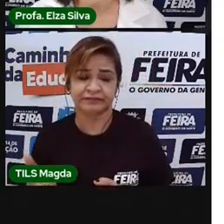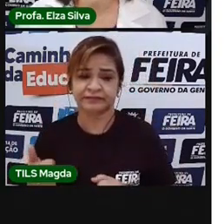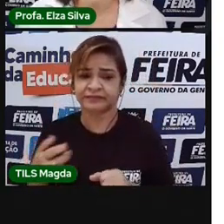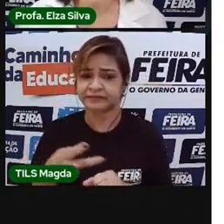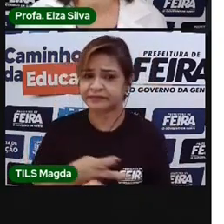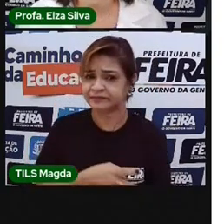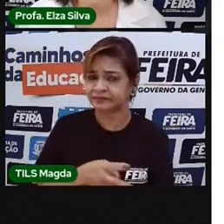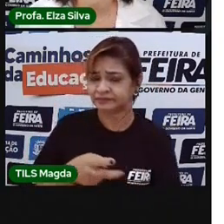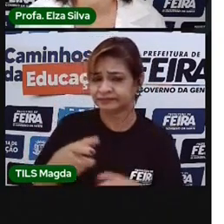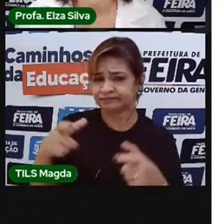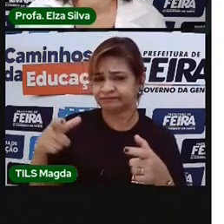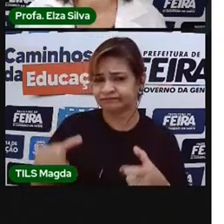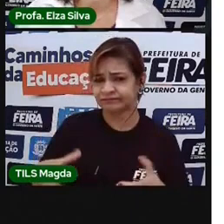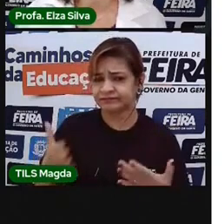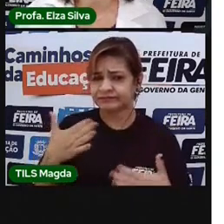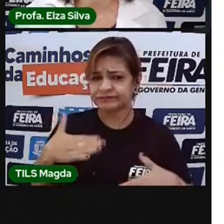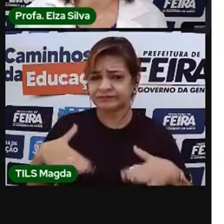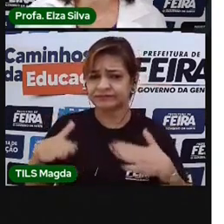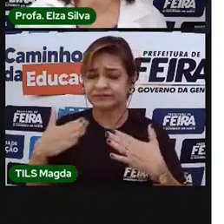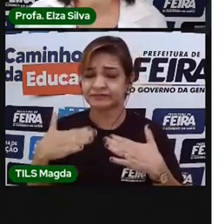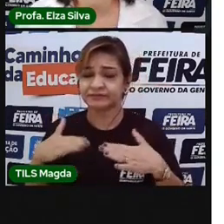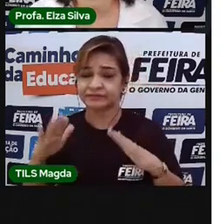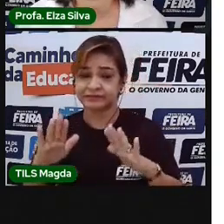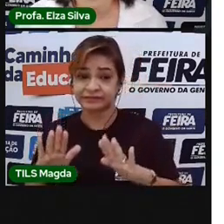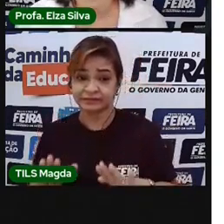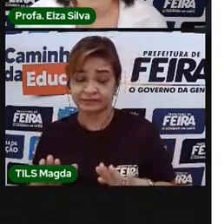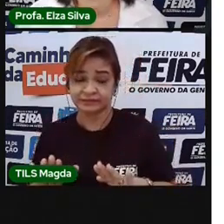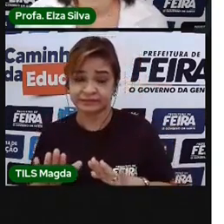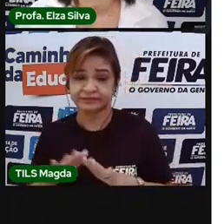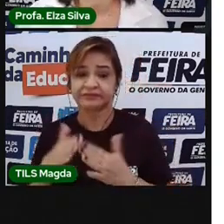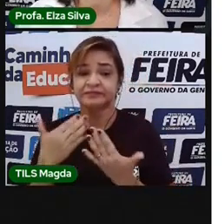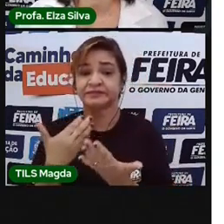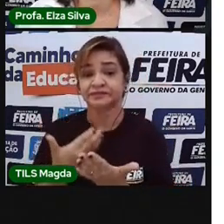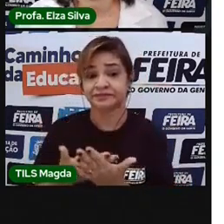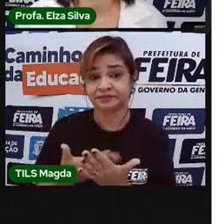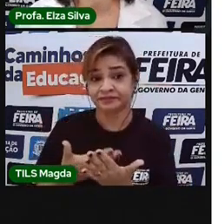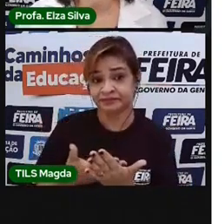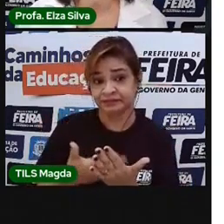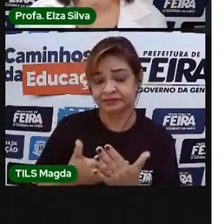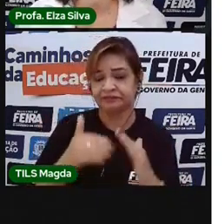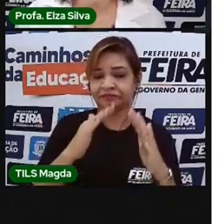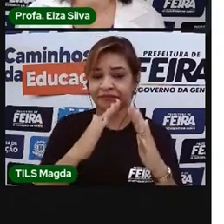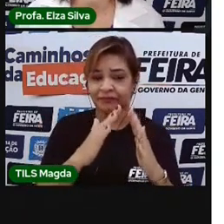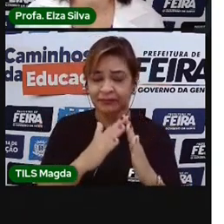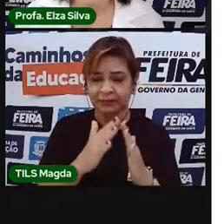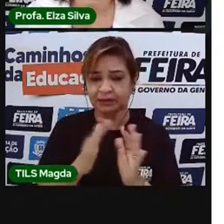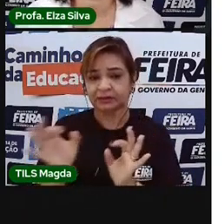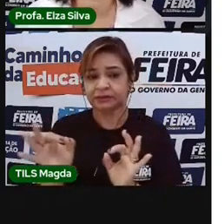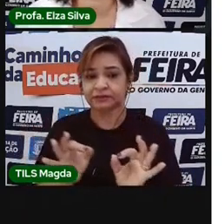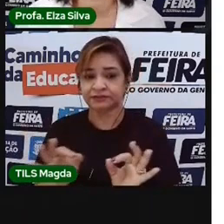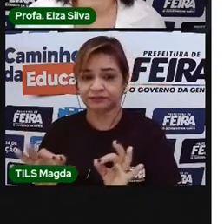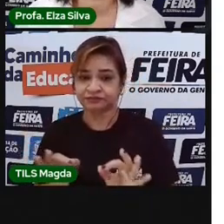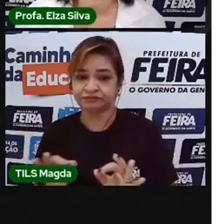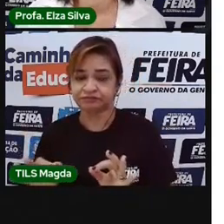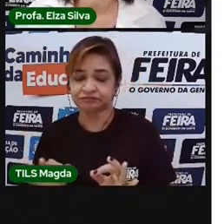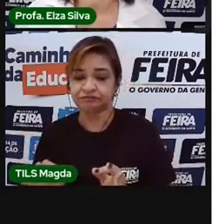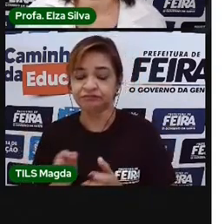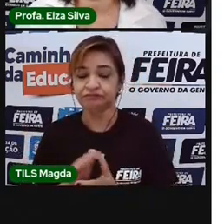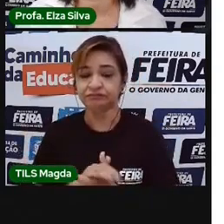ambiente, na sua casa, um local mais tranquilo, para que você possa conseguir se concentrar.